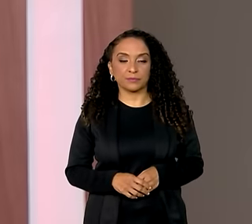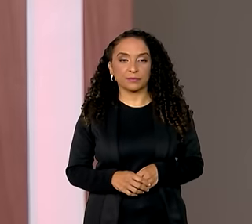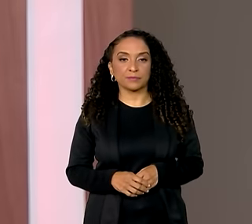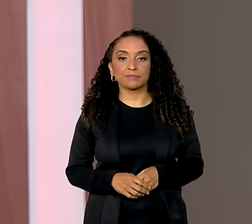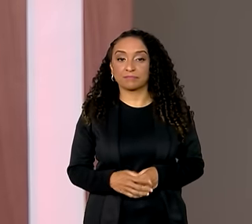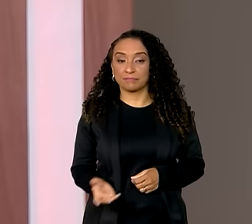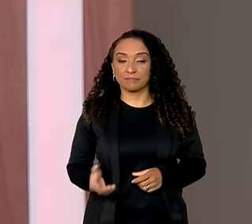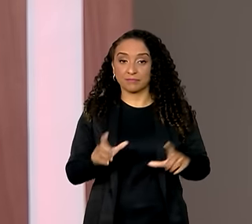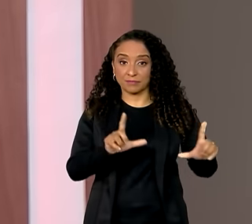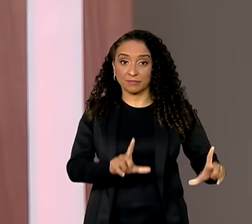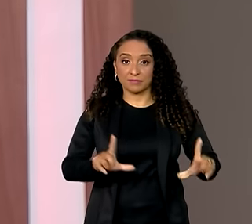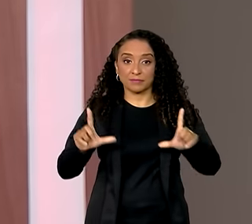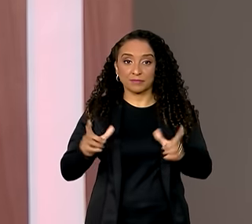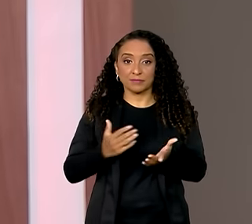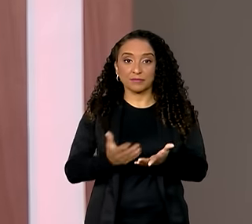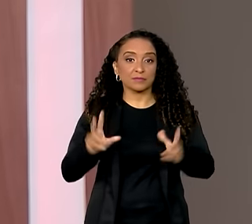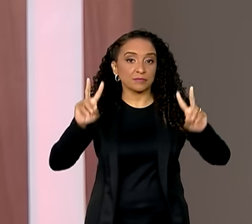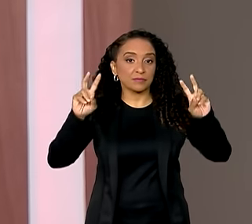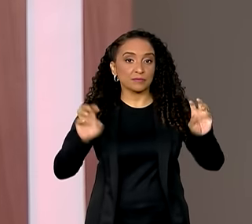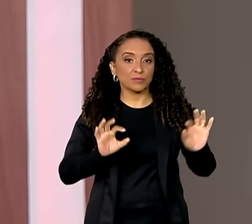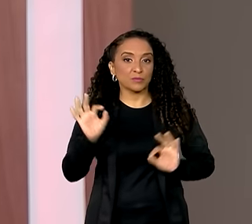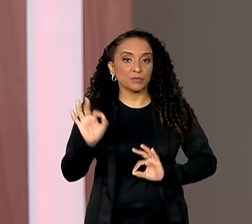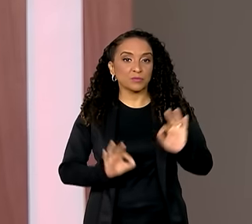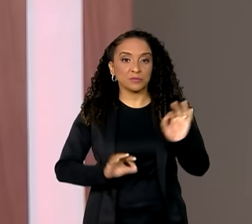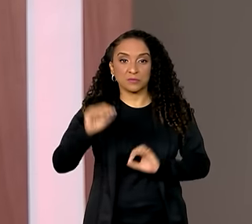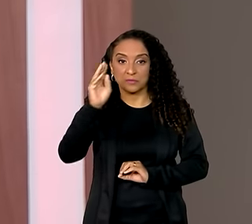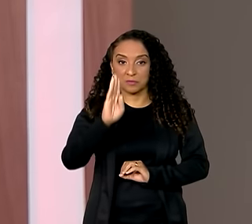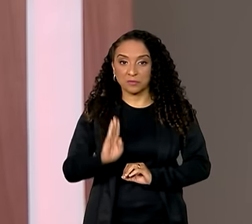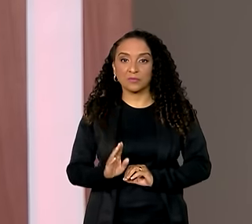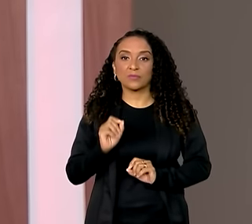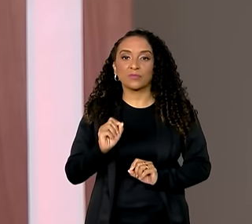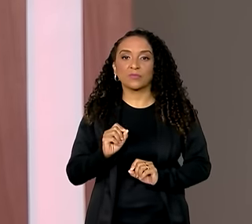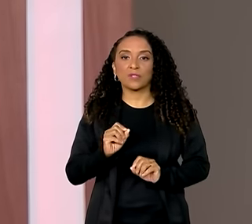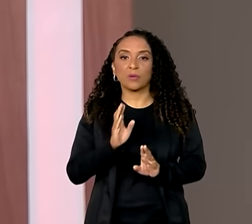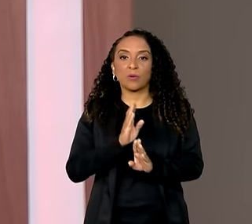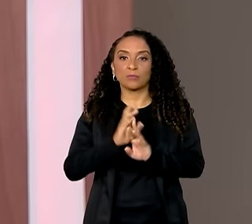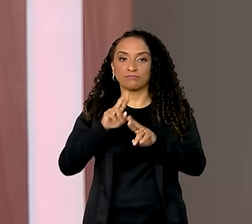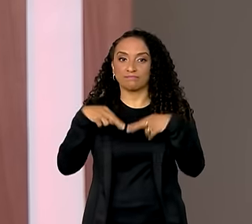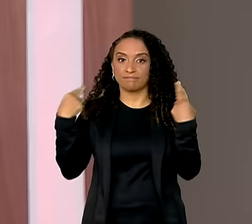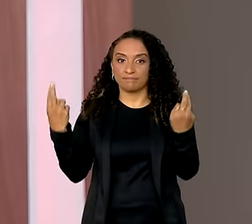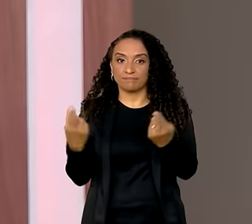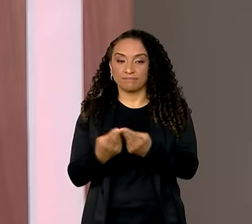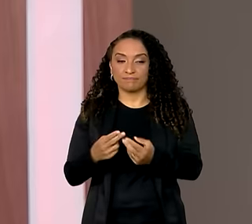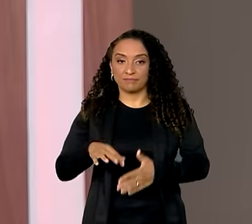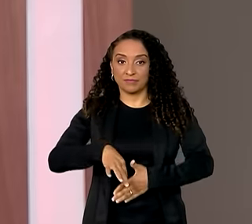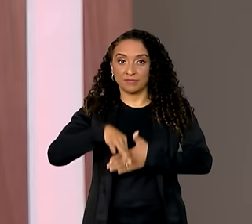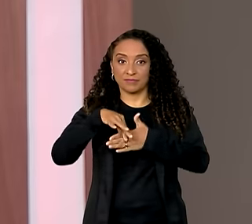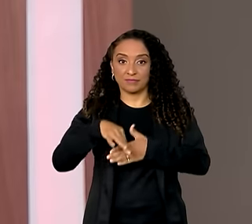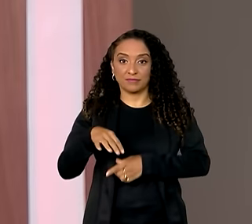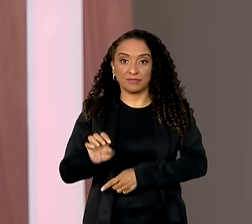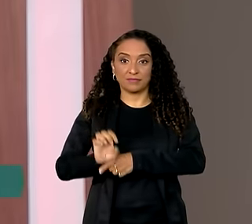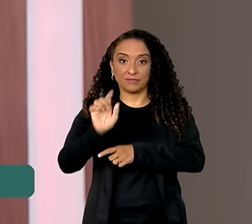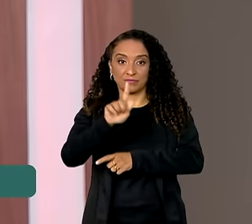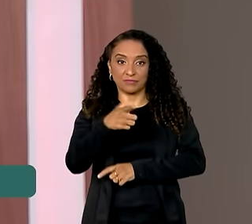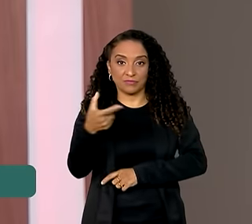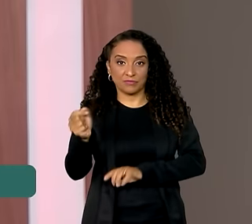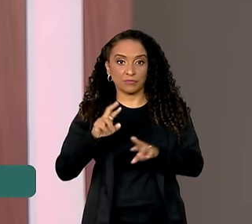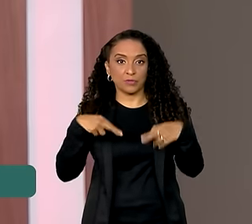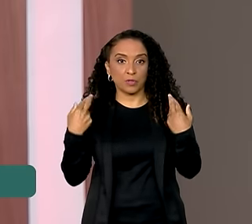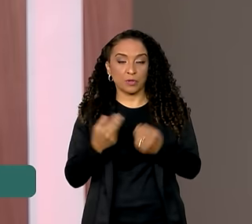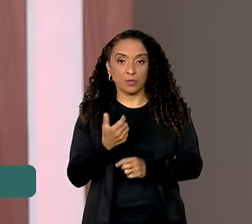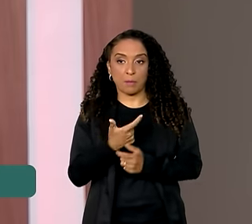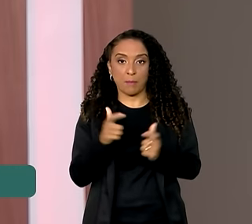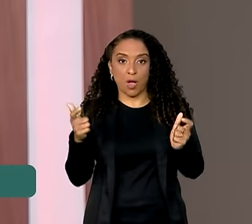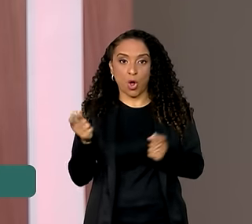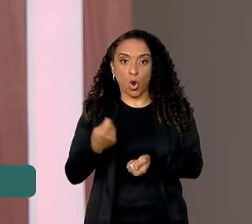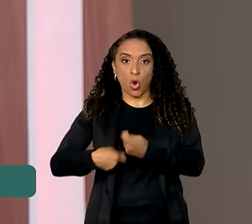A gente abre esse bloco falando sobre os preparativos do Brasil para o encontro dos chefes de Estado do G20, grupo que reúne as maiores